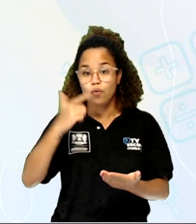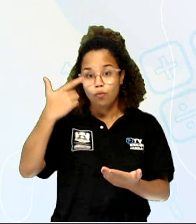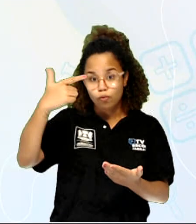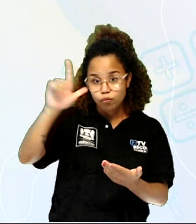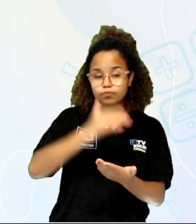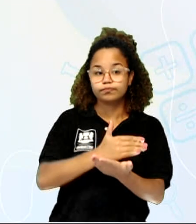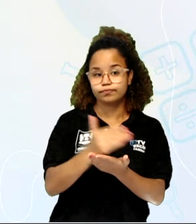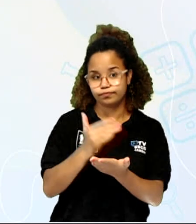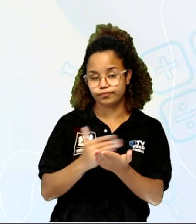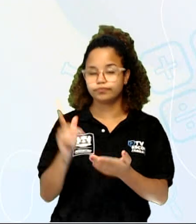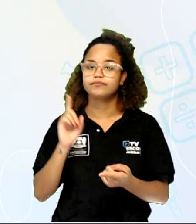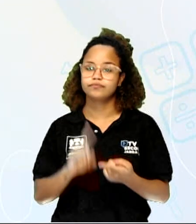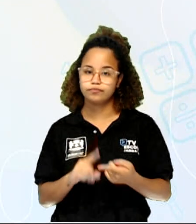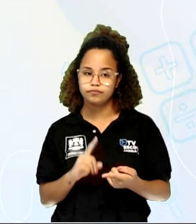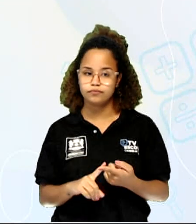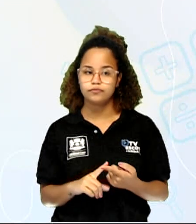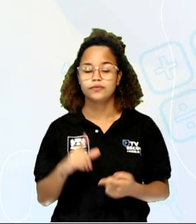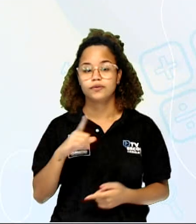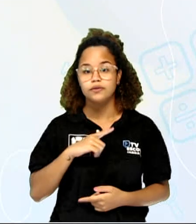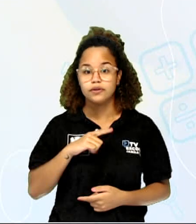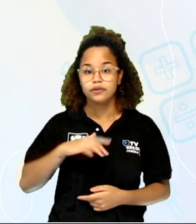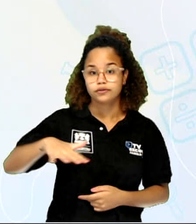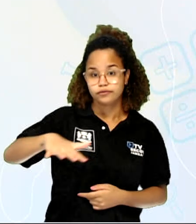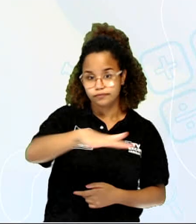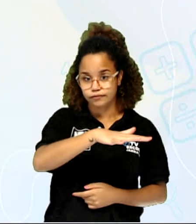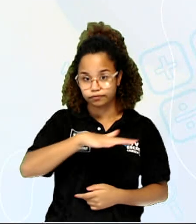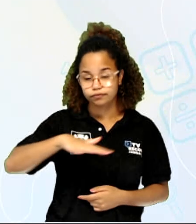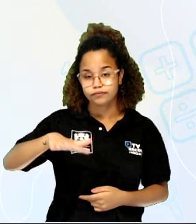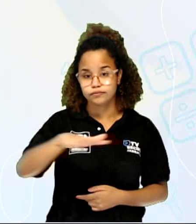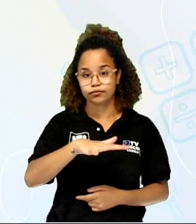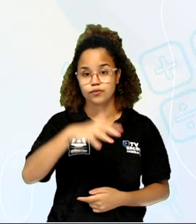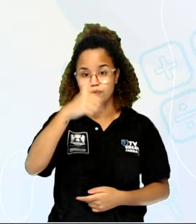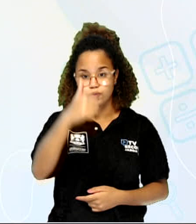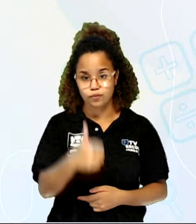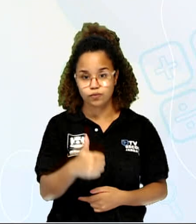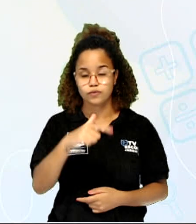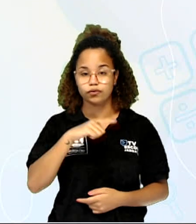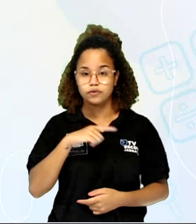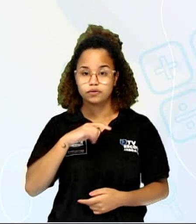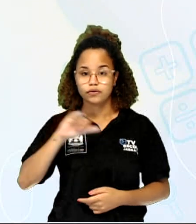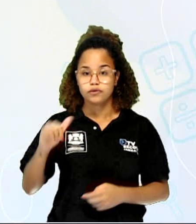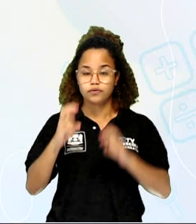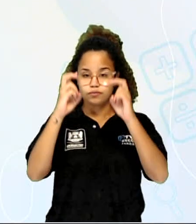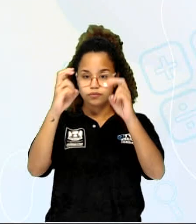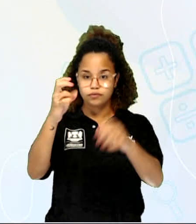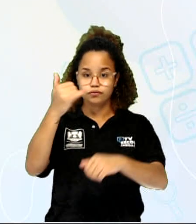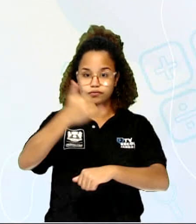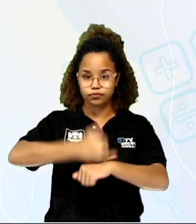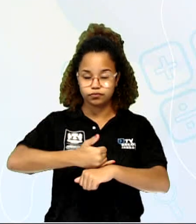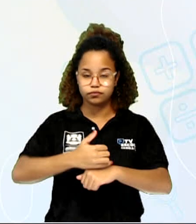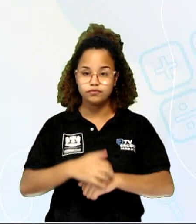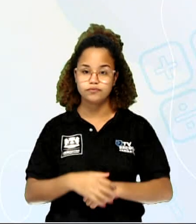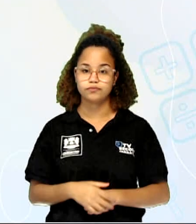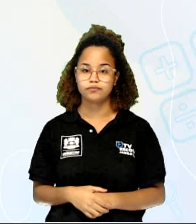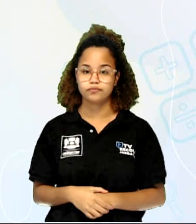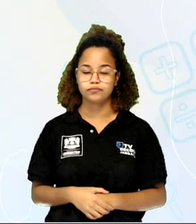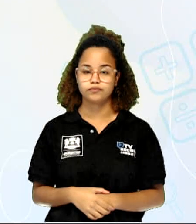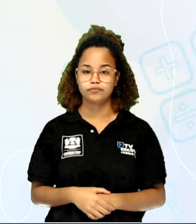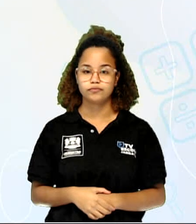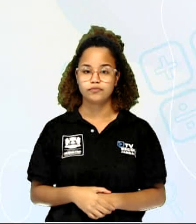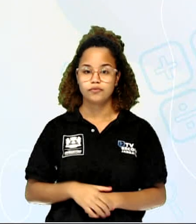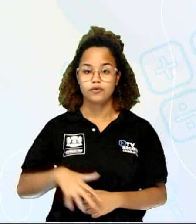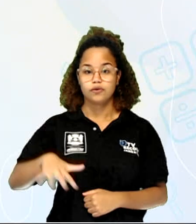também. Temos aí a Regional 1, que é onde fica Jaboatão Centro. Regional